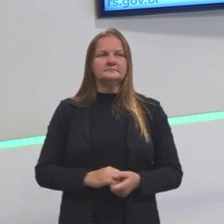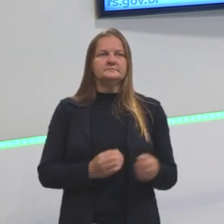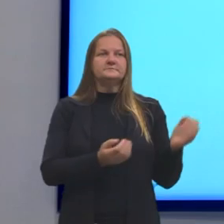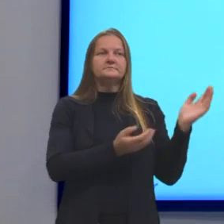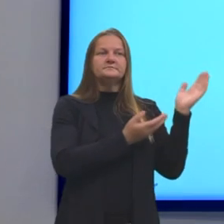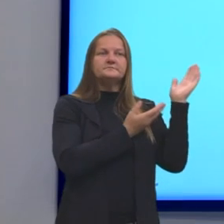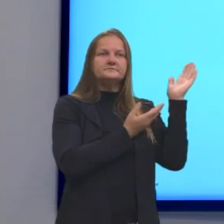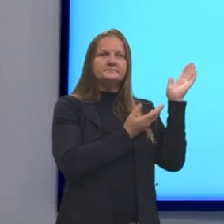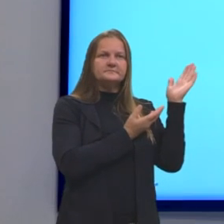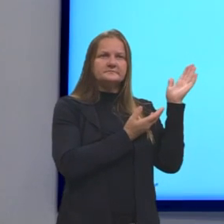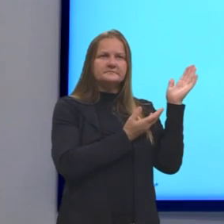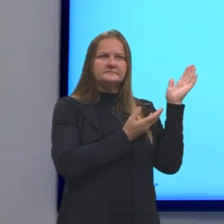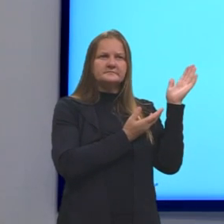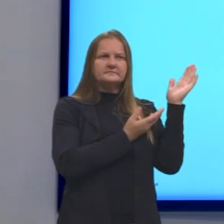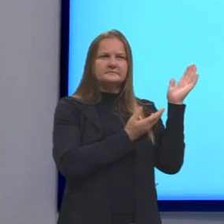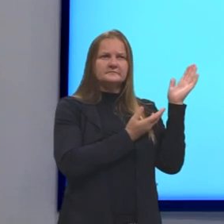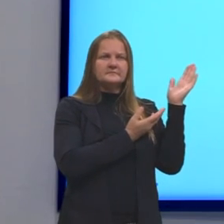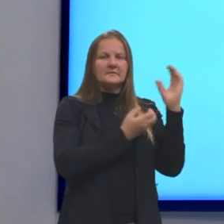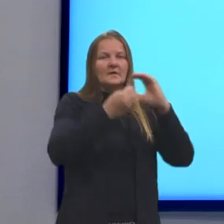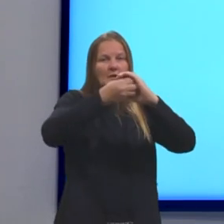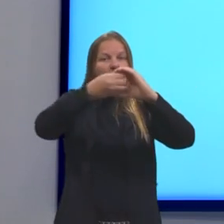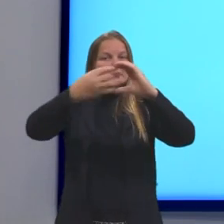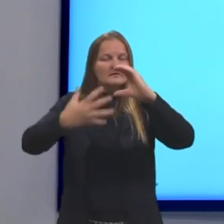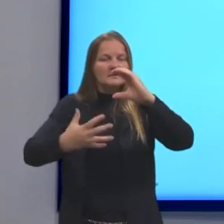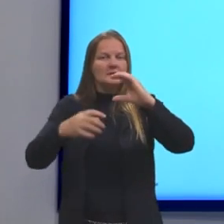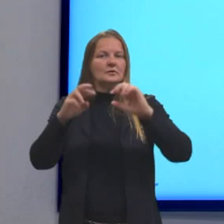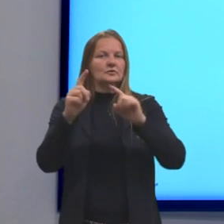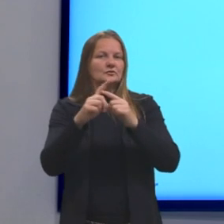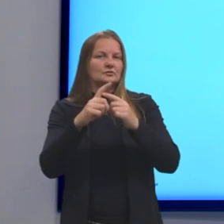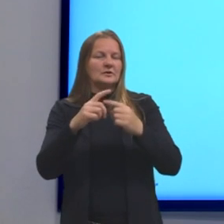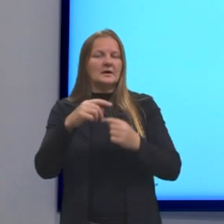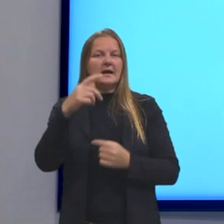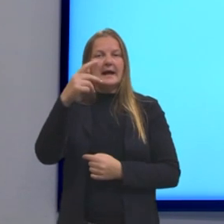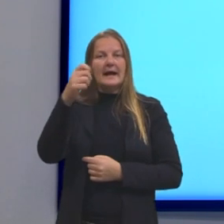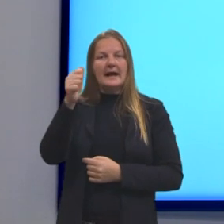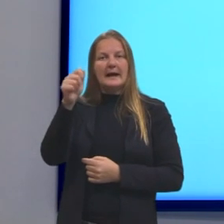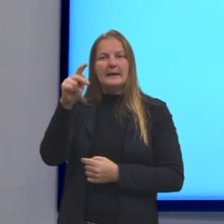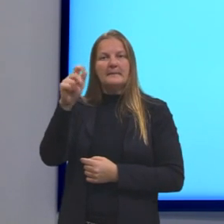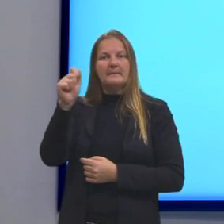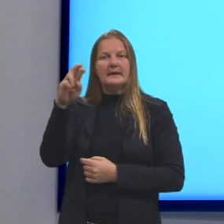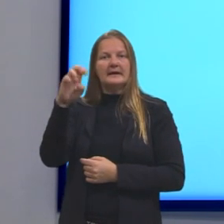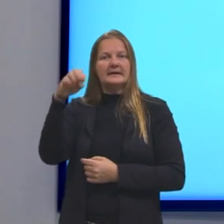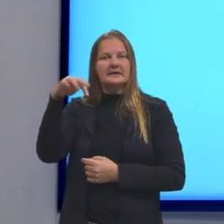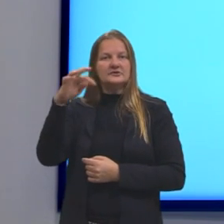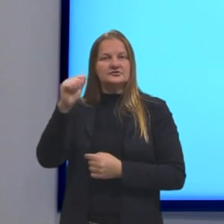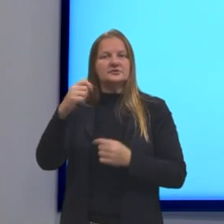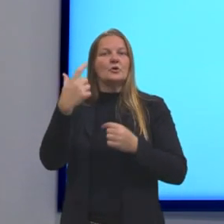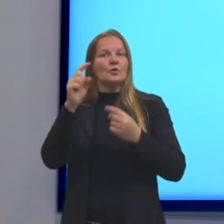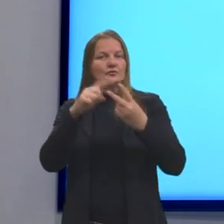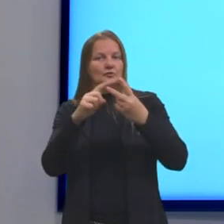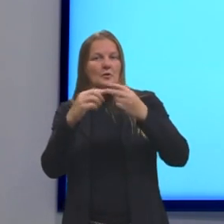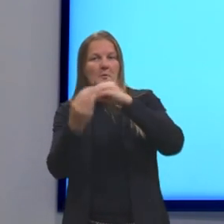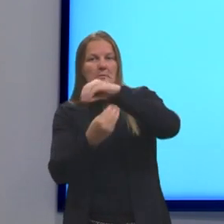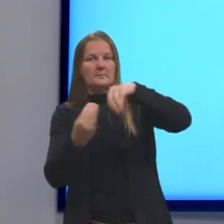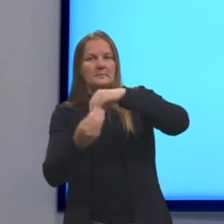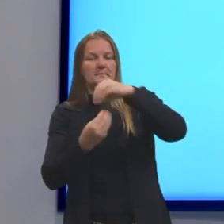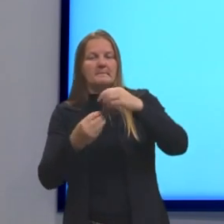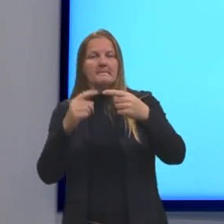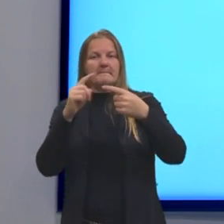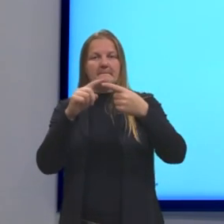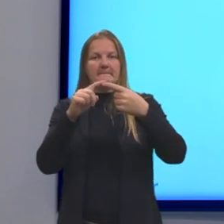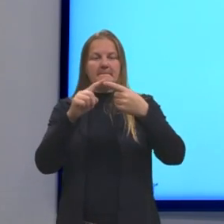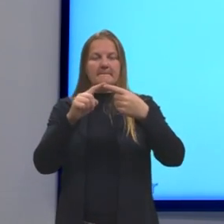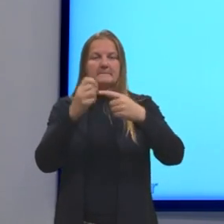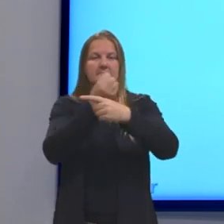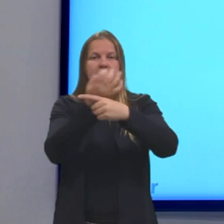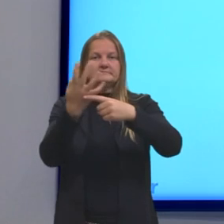Aí nós temos também mais duas classificações. A fração aparente e a fração mista. A fração aparente são as